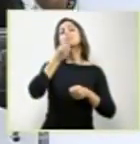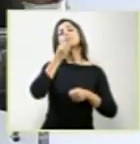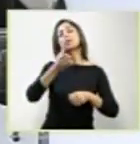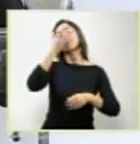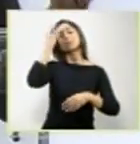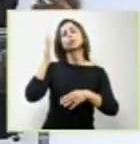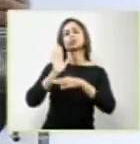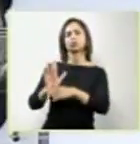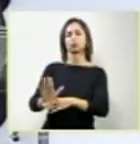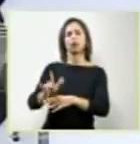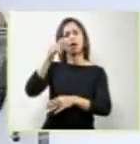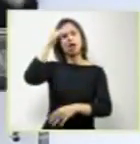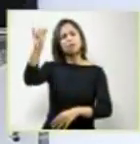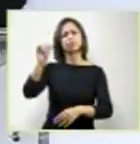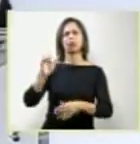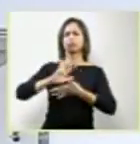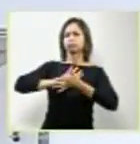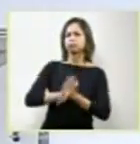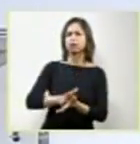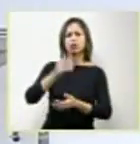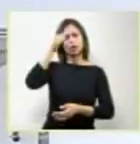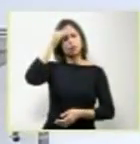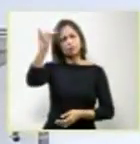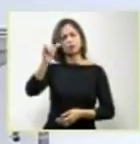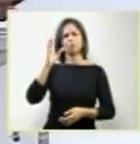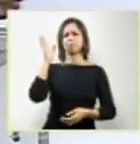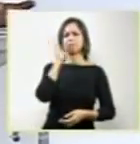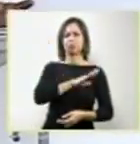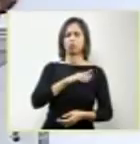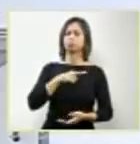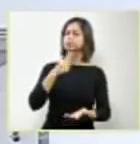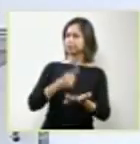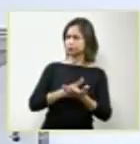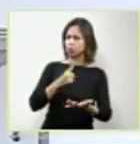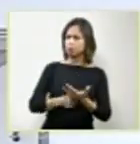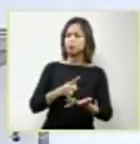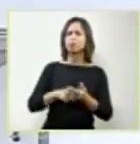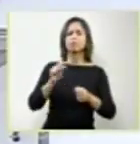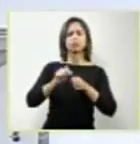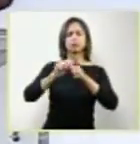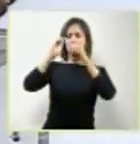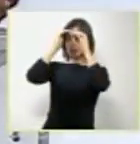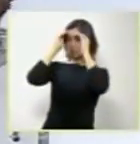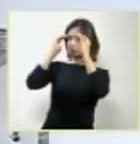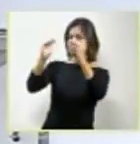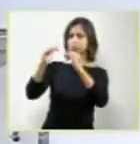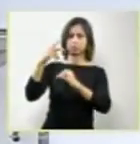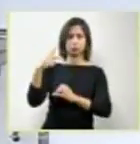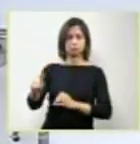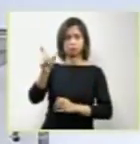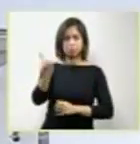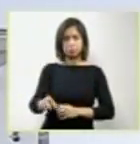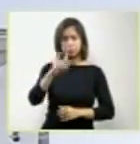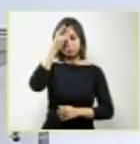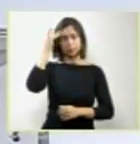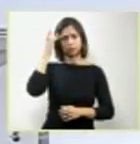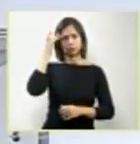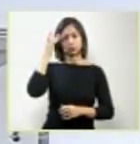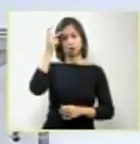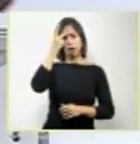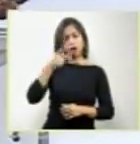mal às pessoas. O dever de respeitar as pessoas, a sua autonomia, inclusive, embora